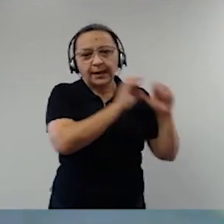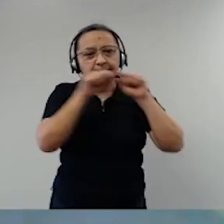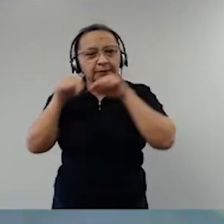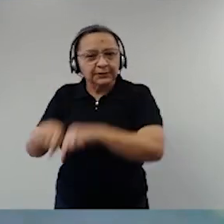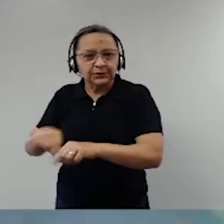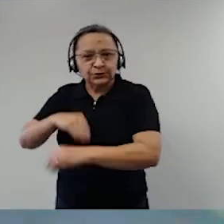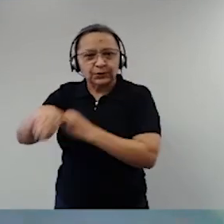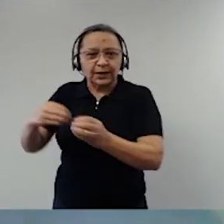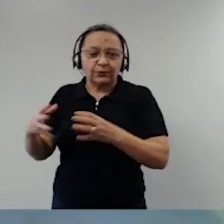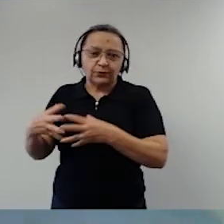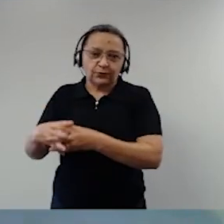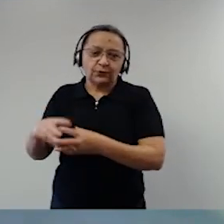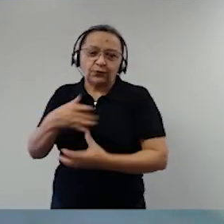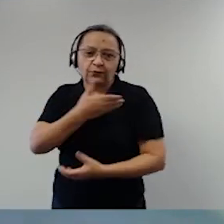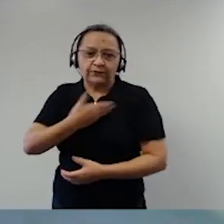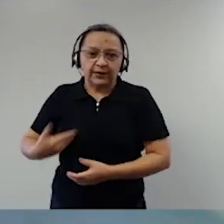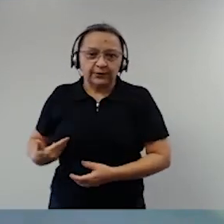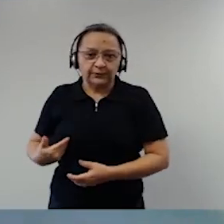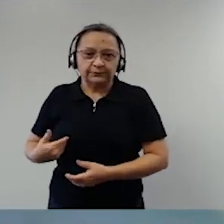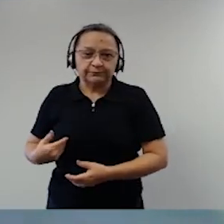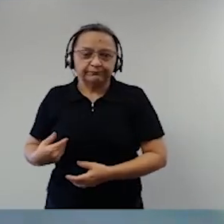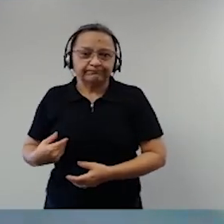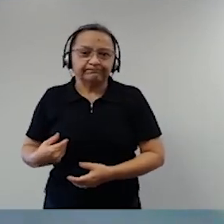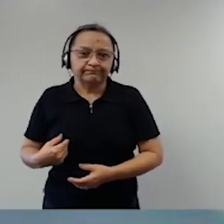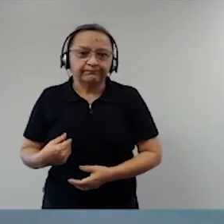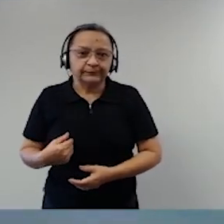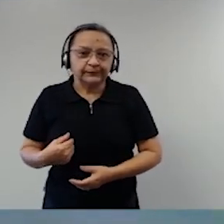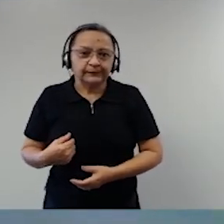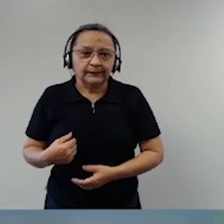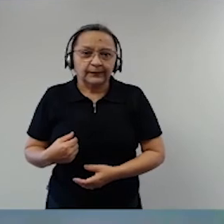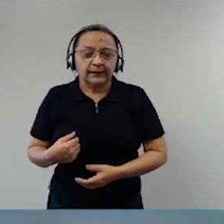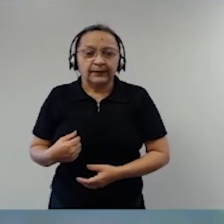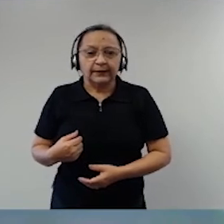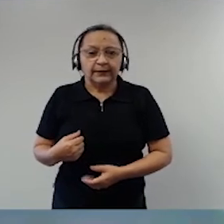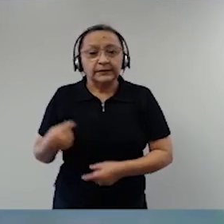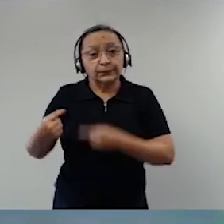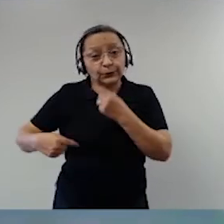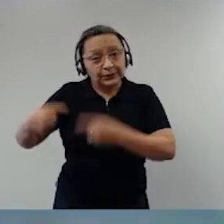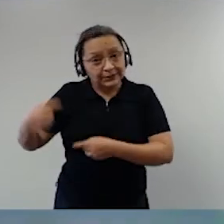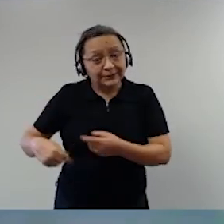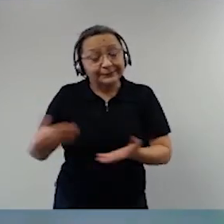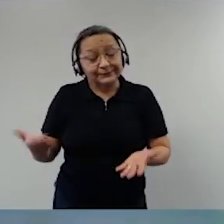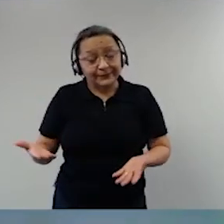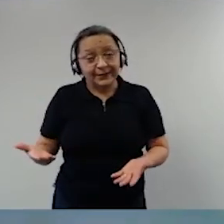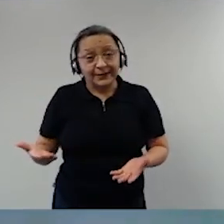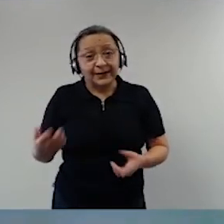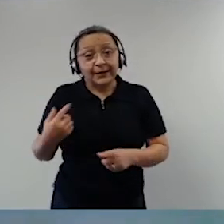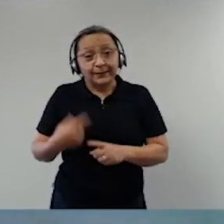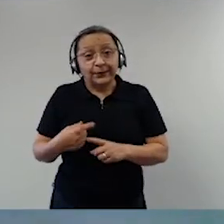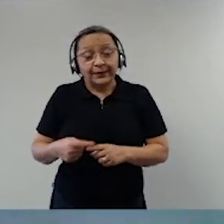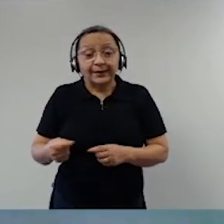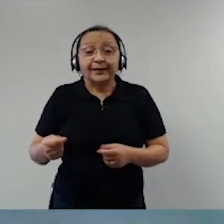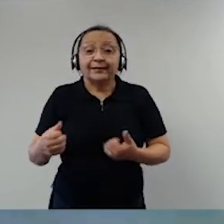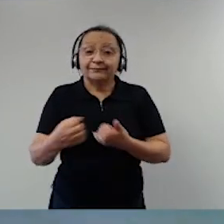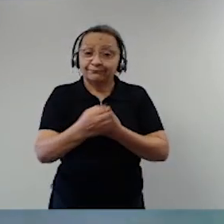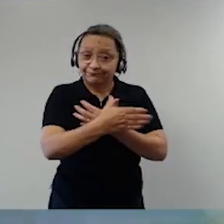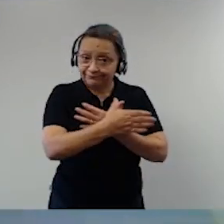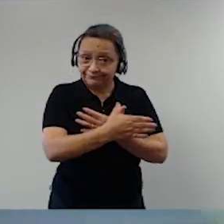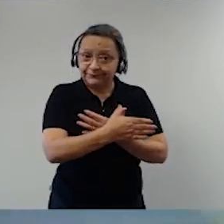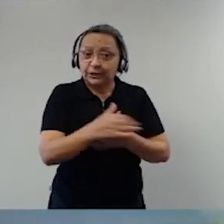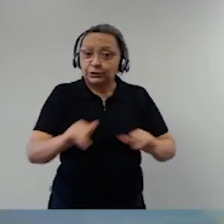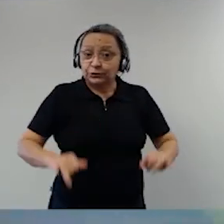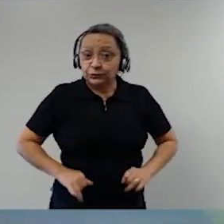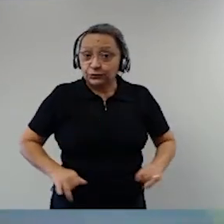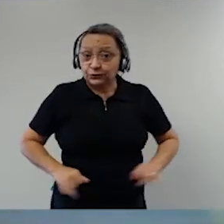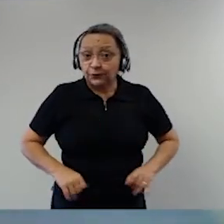em determinadas, nessas discussões políticas, porque ela sofre com o seu profissionalismo,